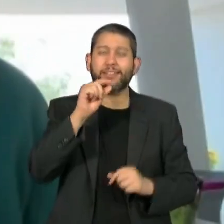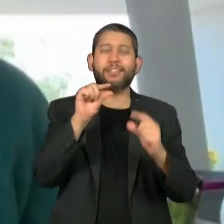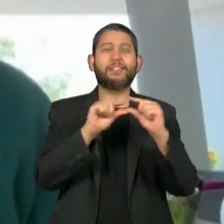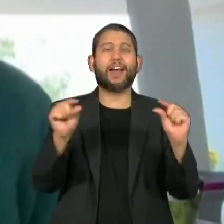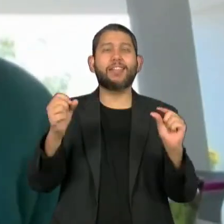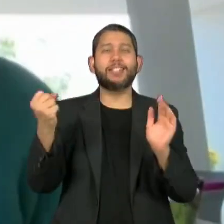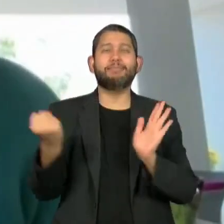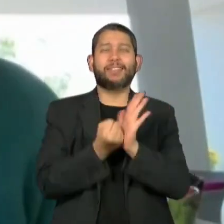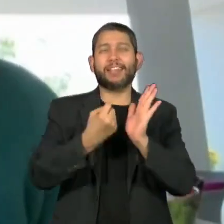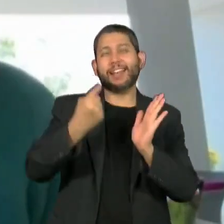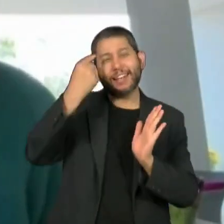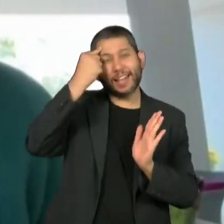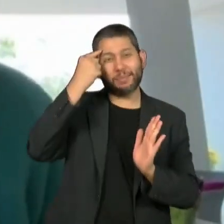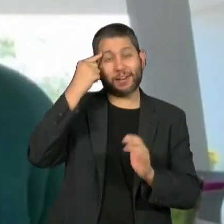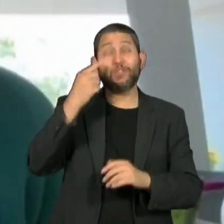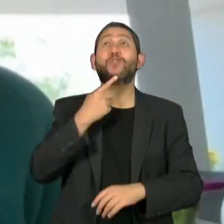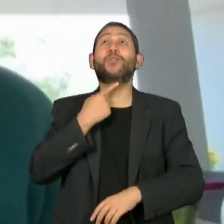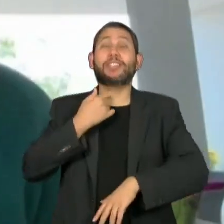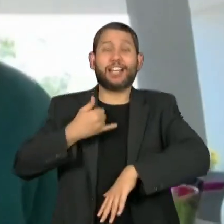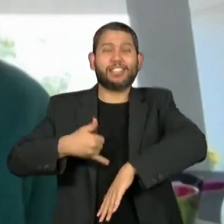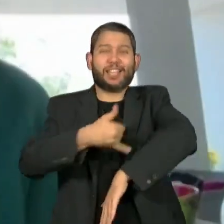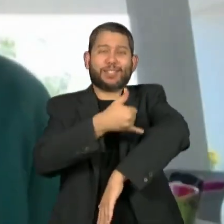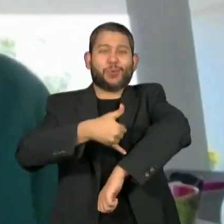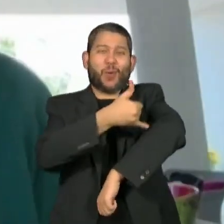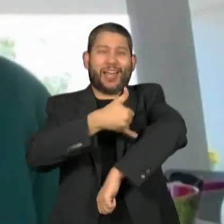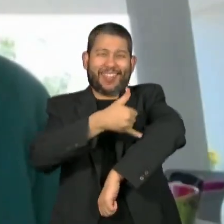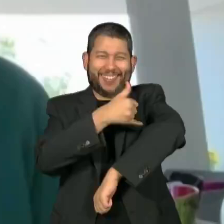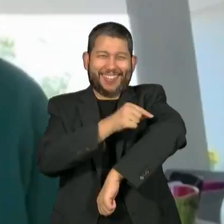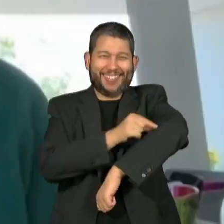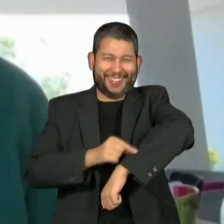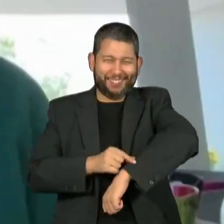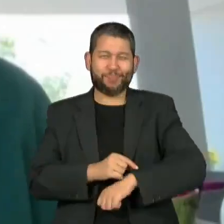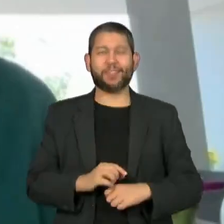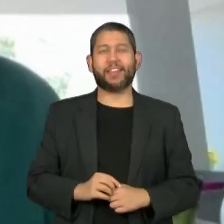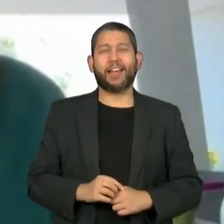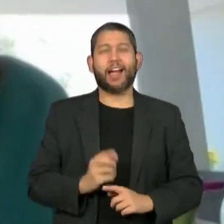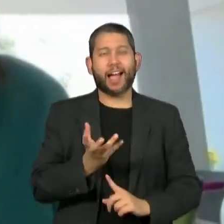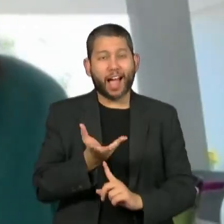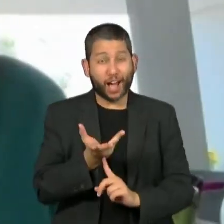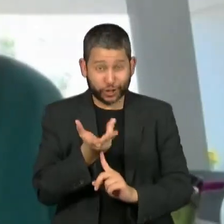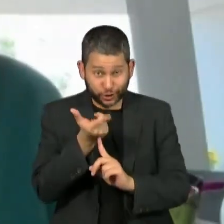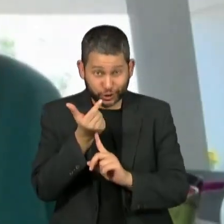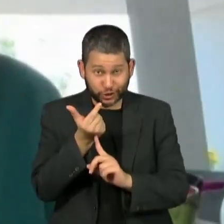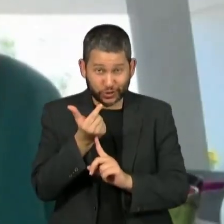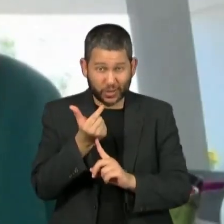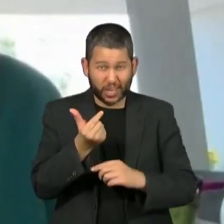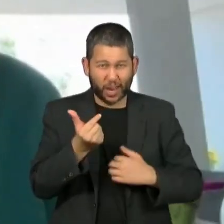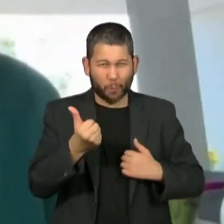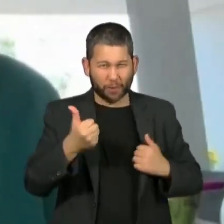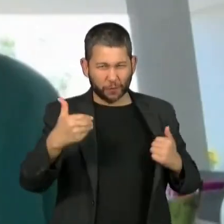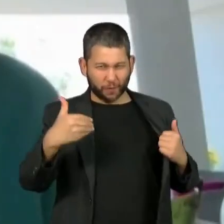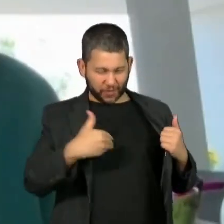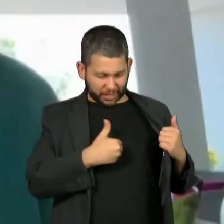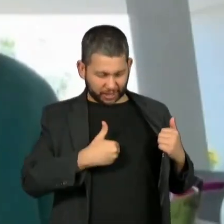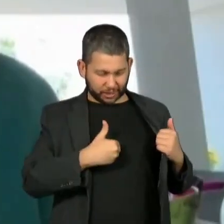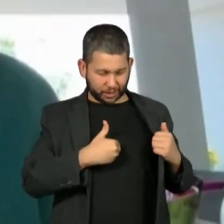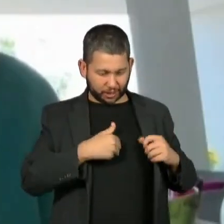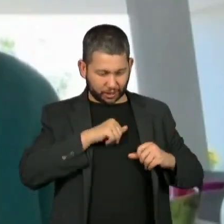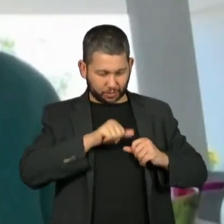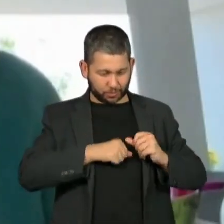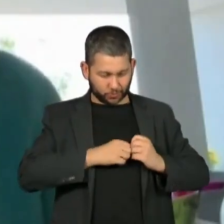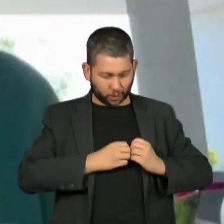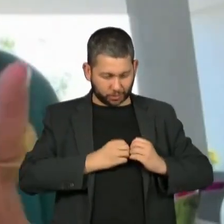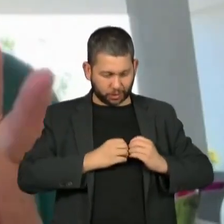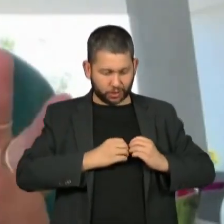um lema e que me lhe tatuado em uma perna, de fato. E dizem que o arte é uma ferida feita à luz.